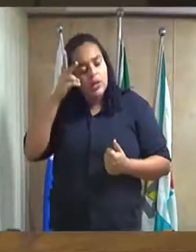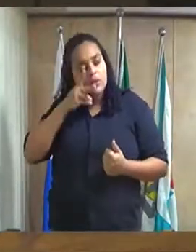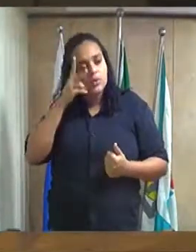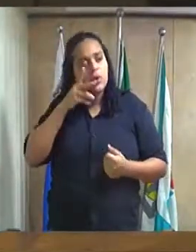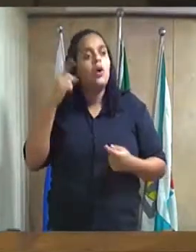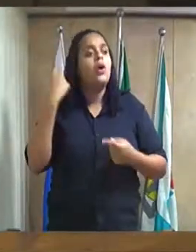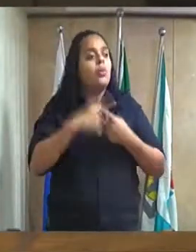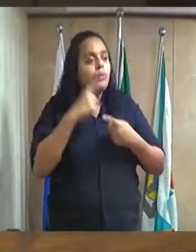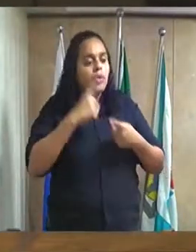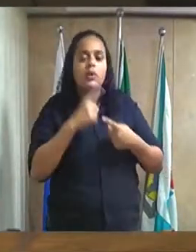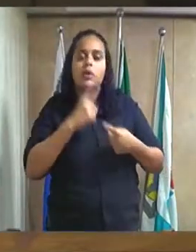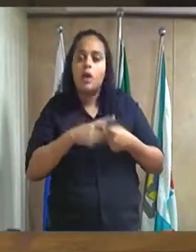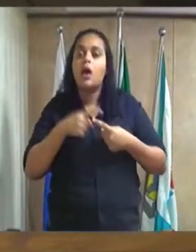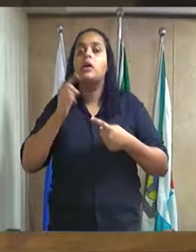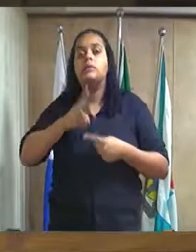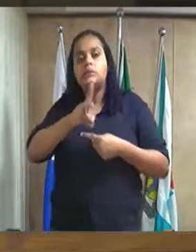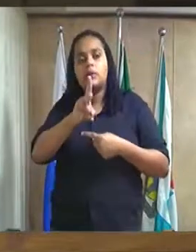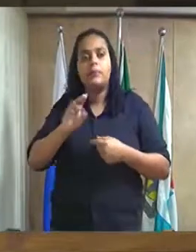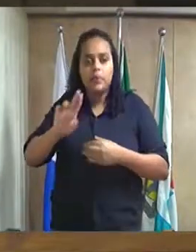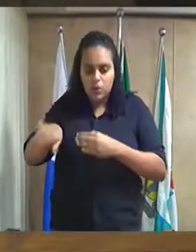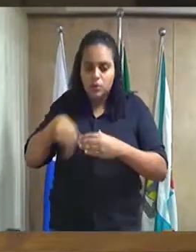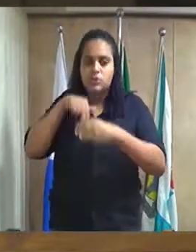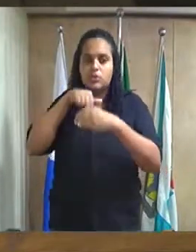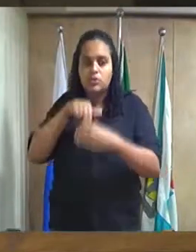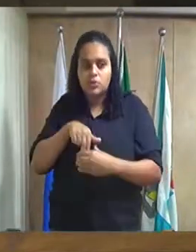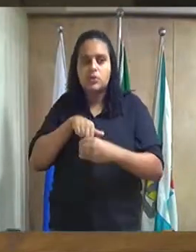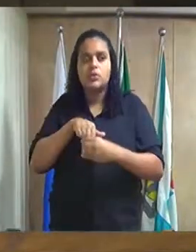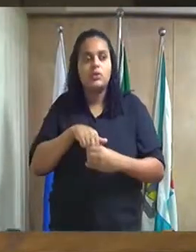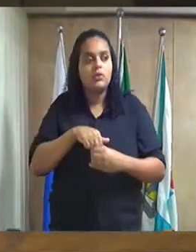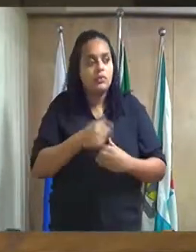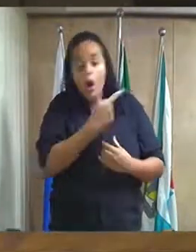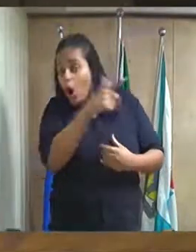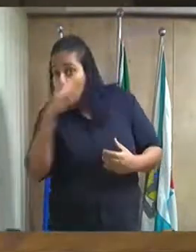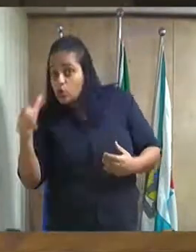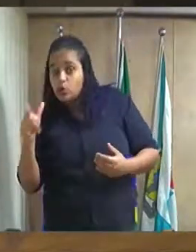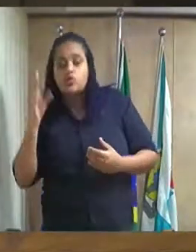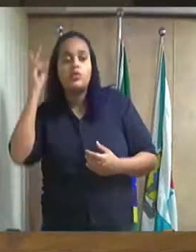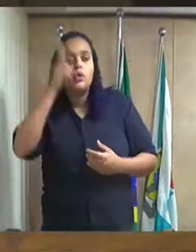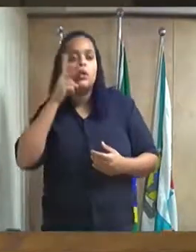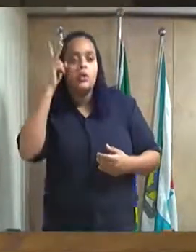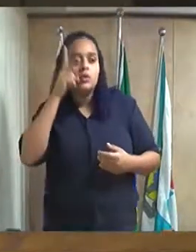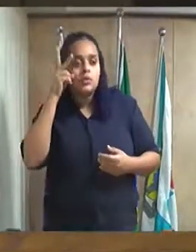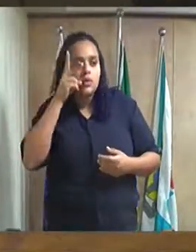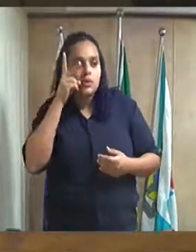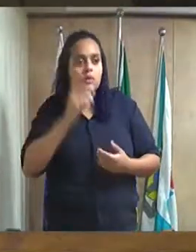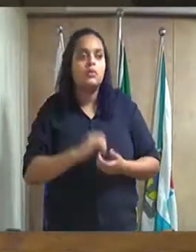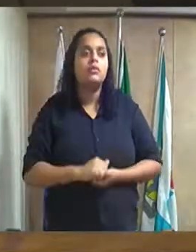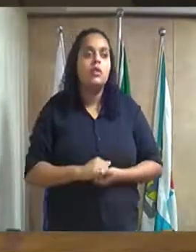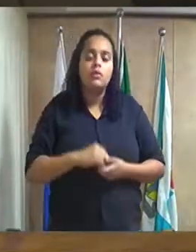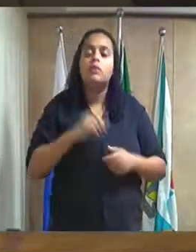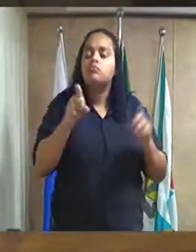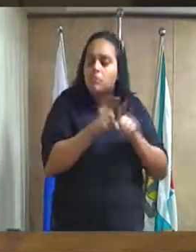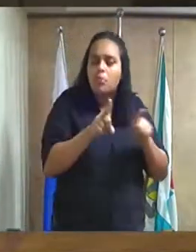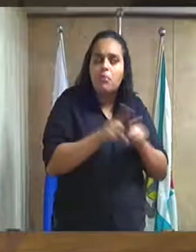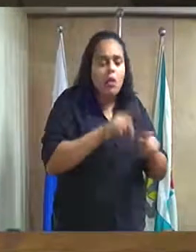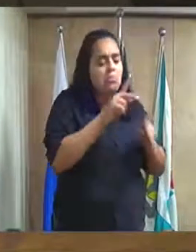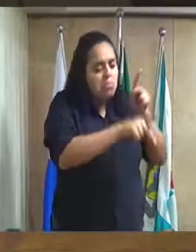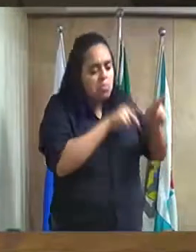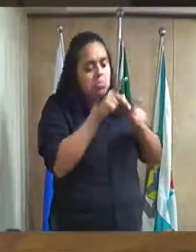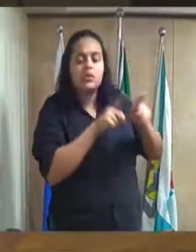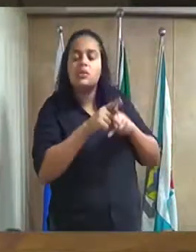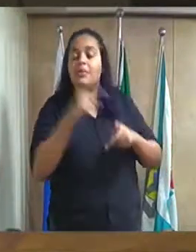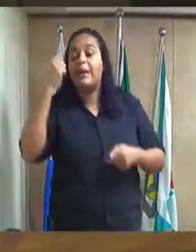ouvindo vocês na tribuna aqui, ouvindo a voz dos meus pares aqui nessa casa, ouvindo a população que nós temos